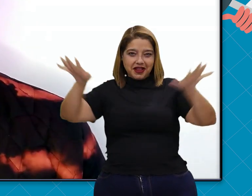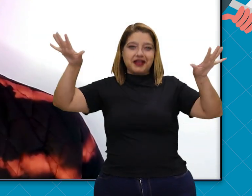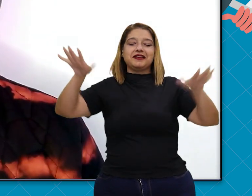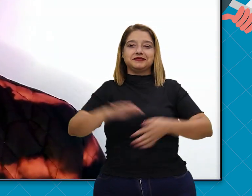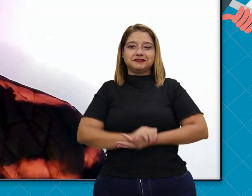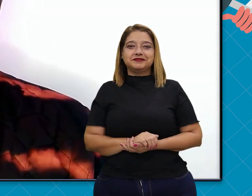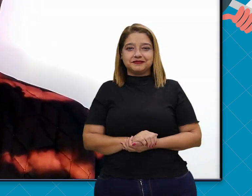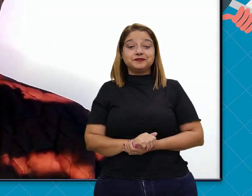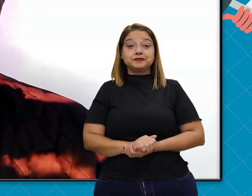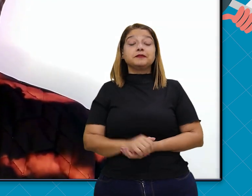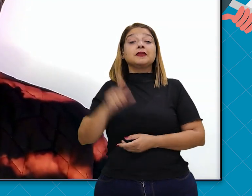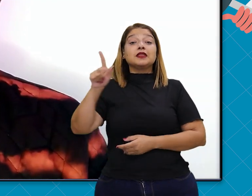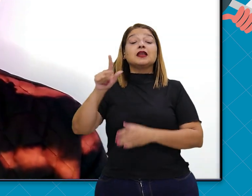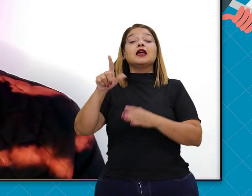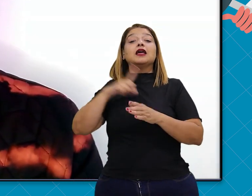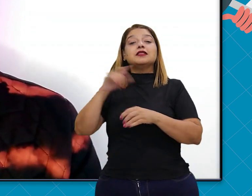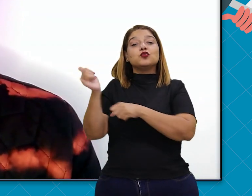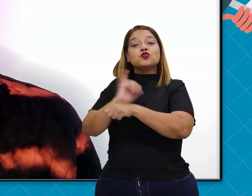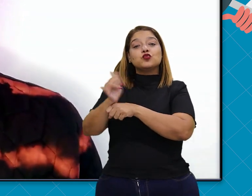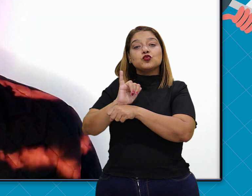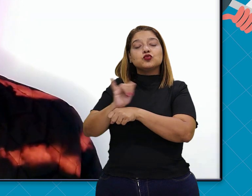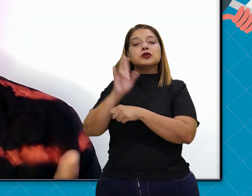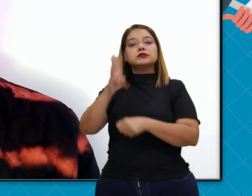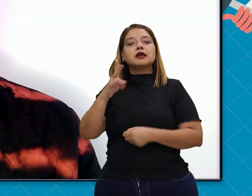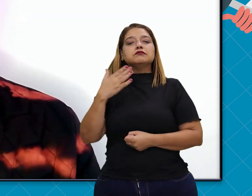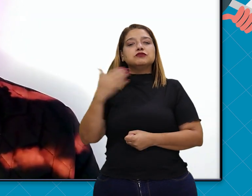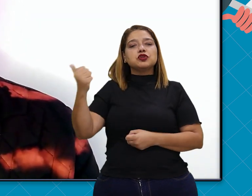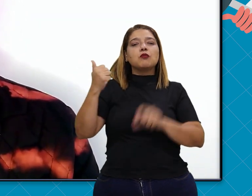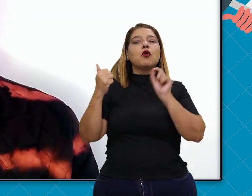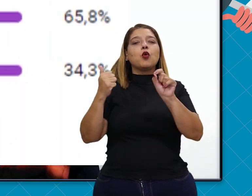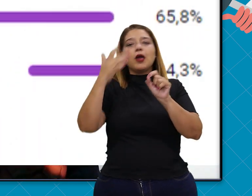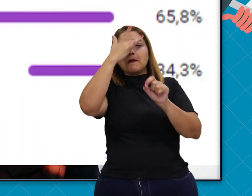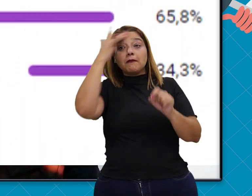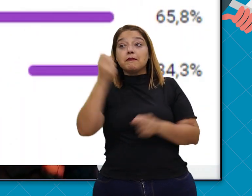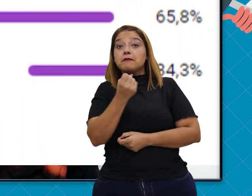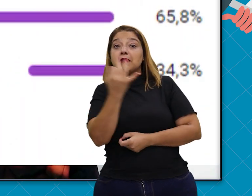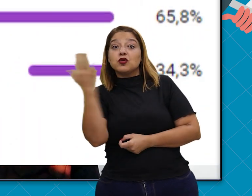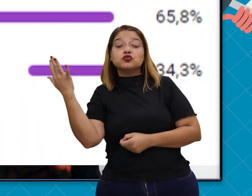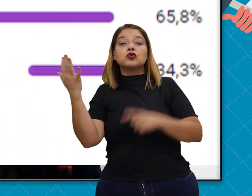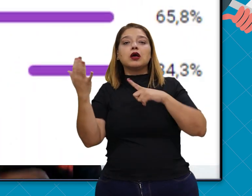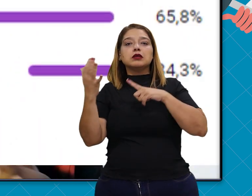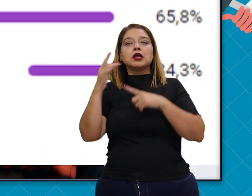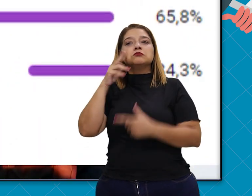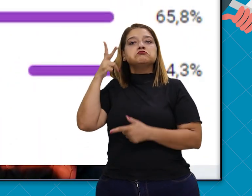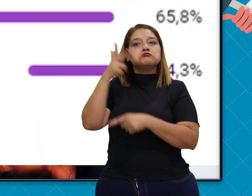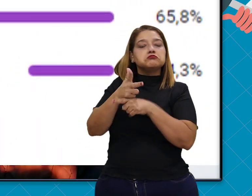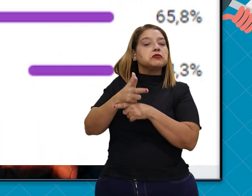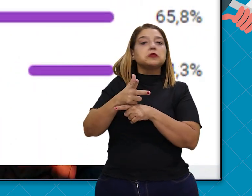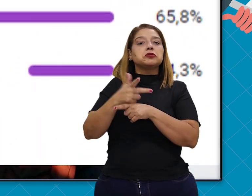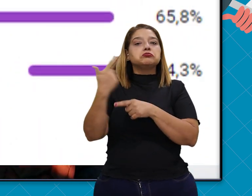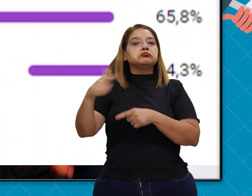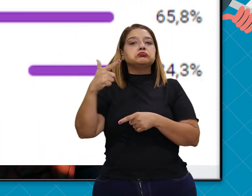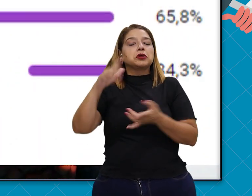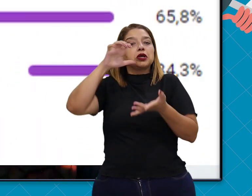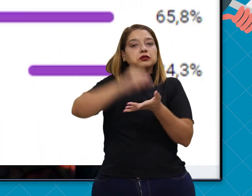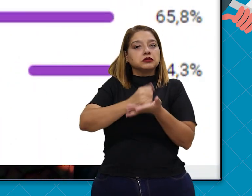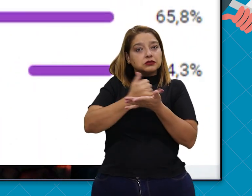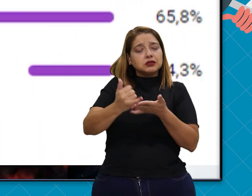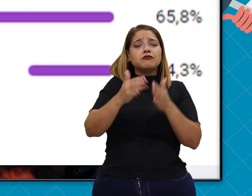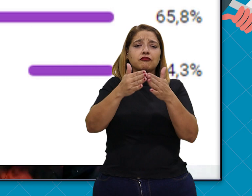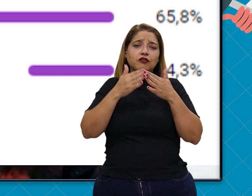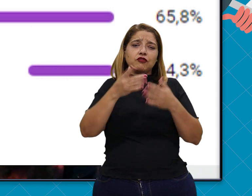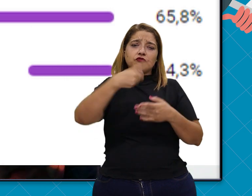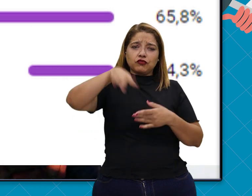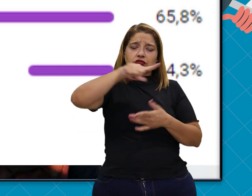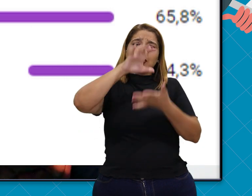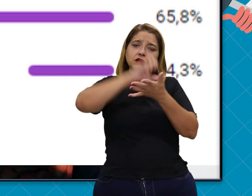na divulgação do nosso canal. E o YouTube me notificou que muita gente que assiste o nosso canal não é inscrito. Por favor, você